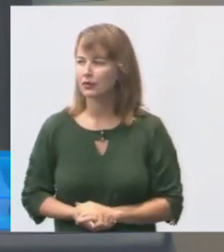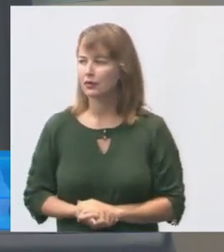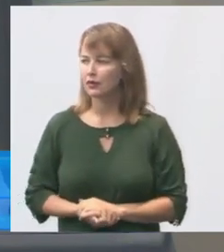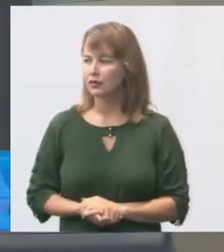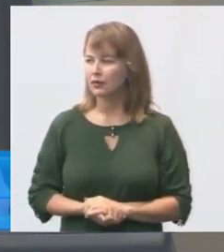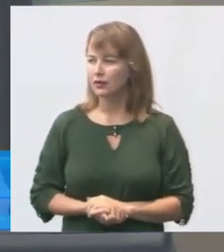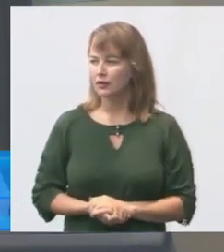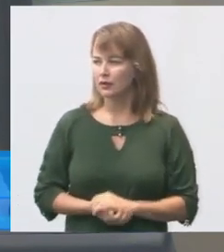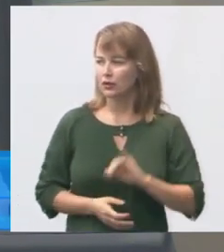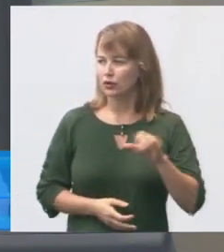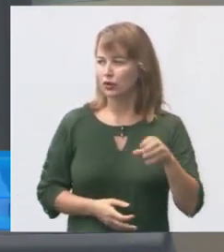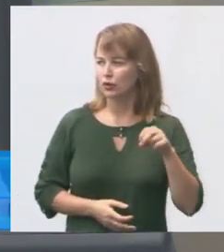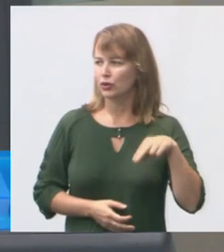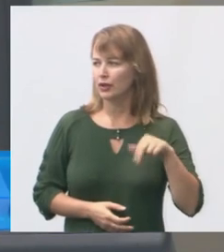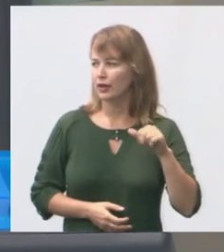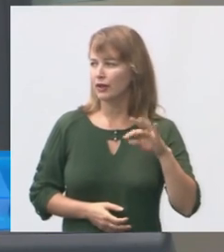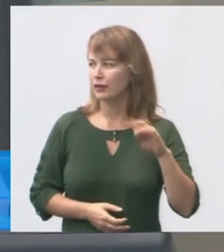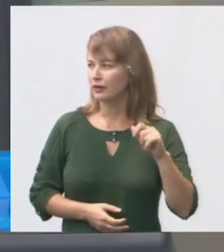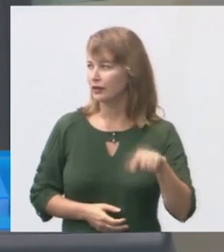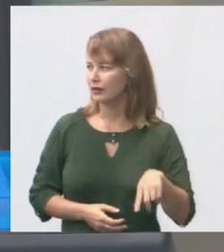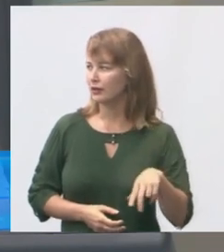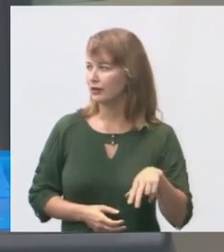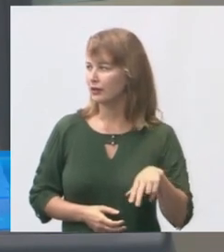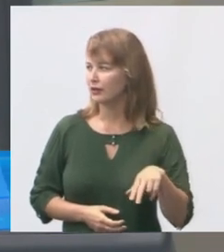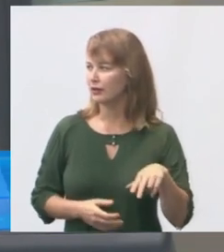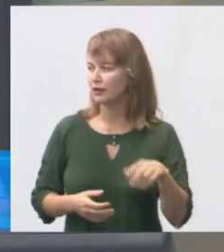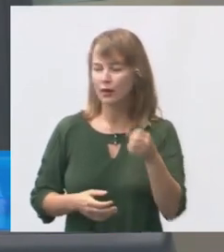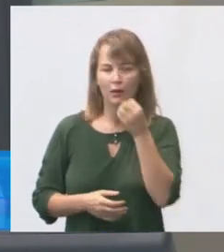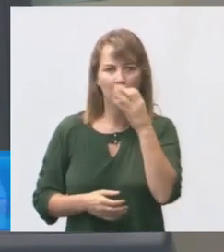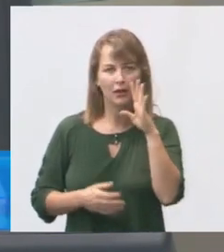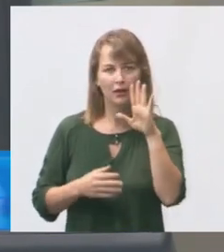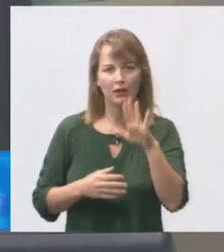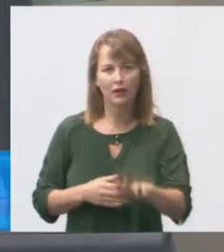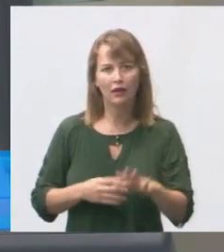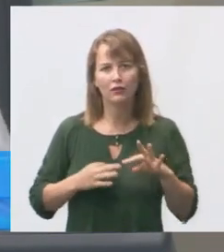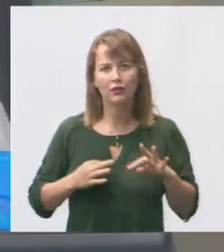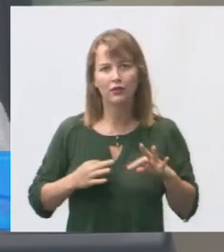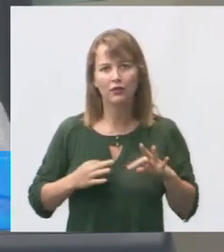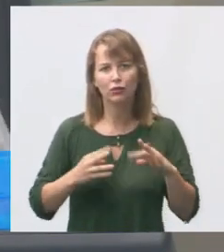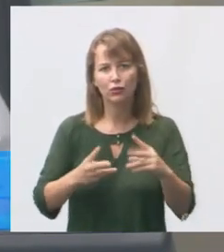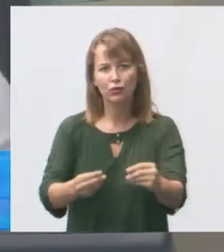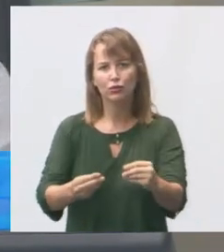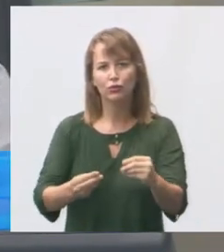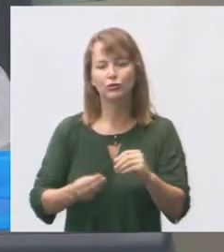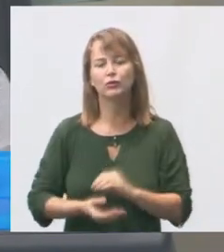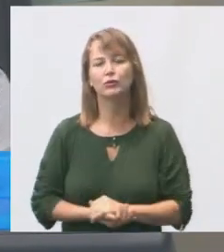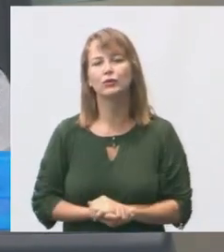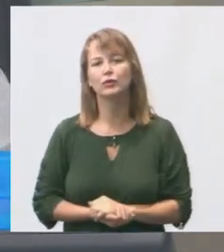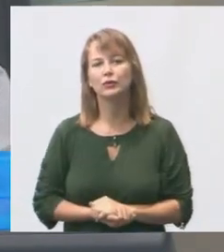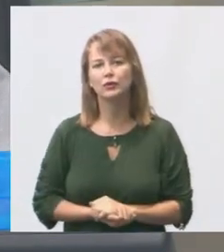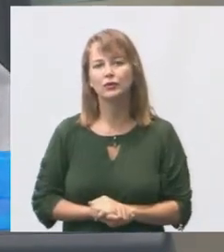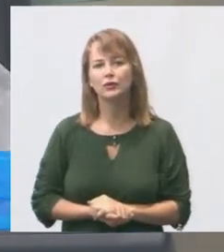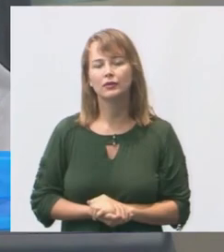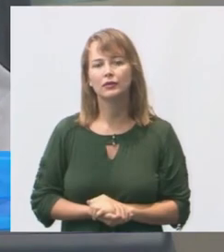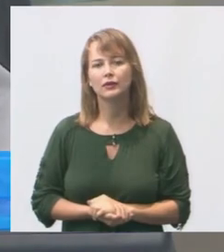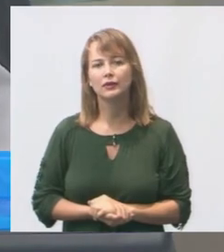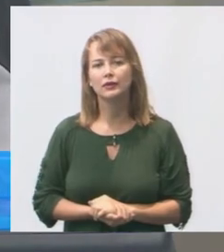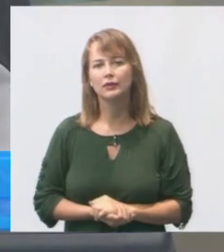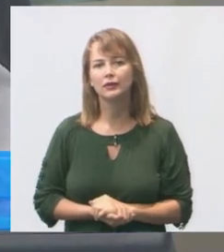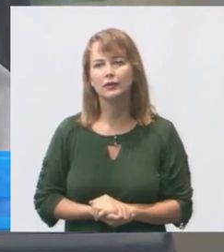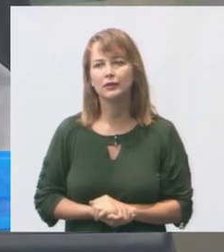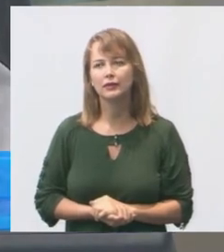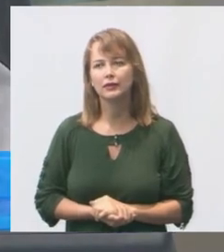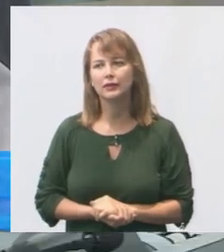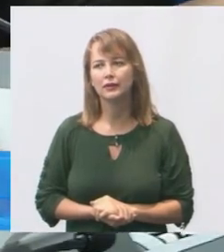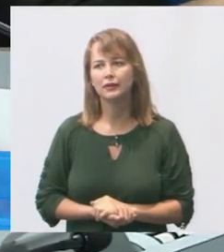Jonathan Boa tarde vereador e todos os convidados aqui presentes a respeito já que o